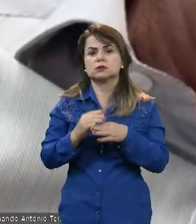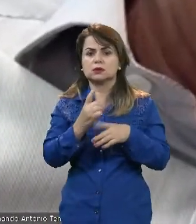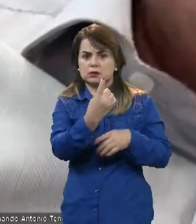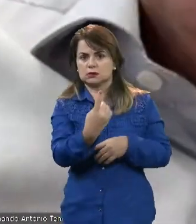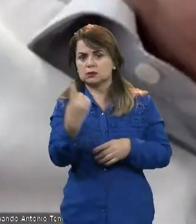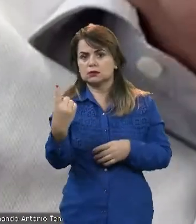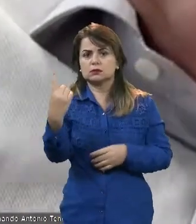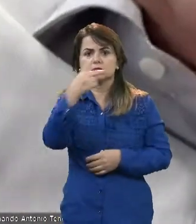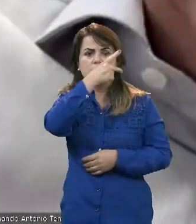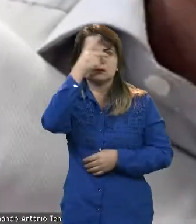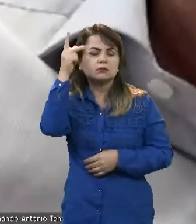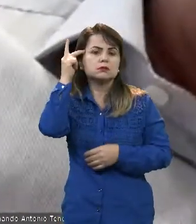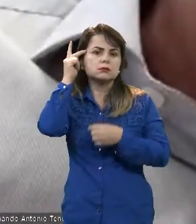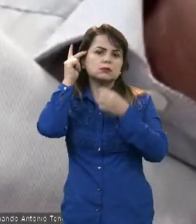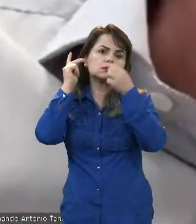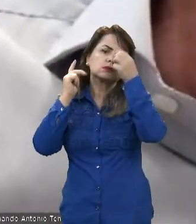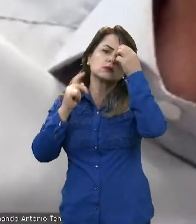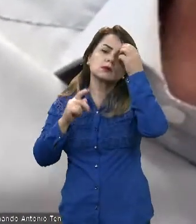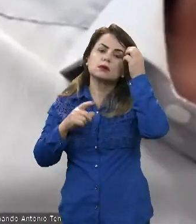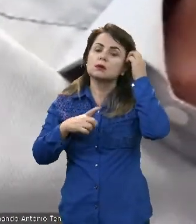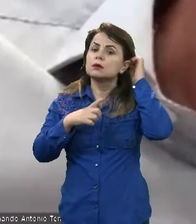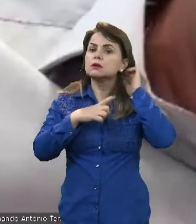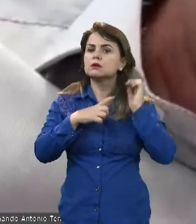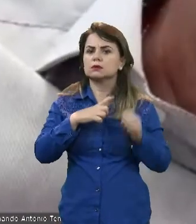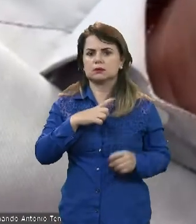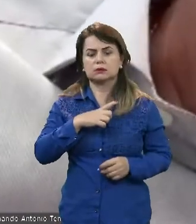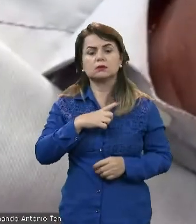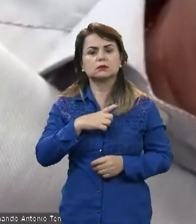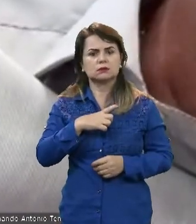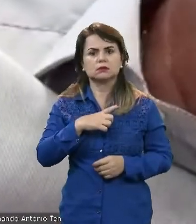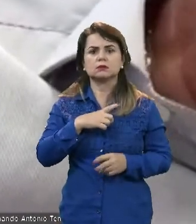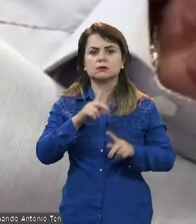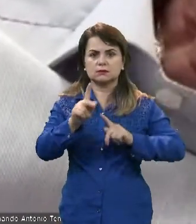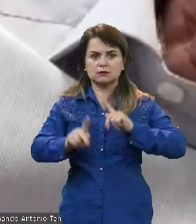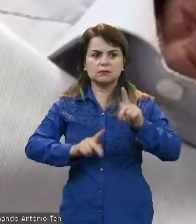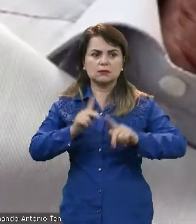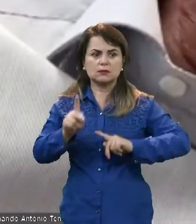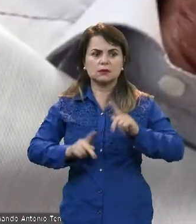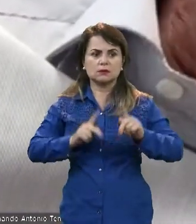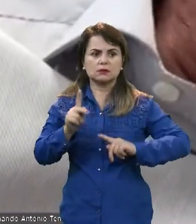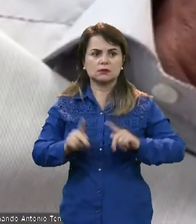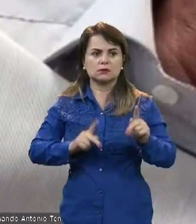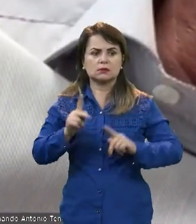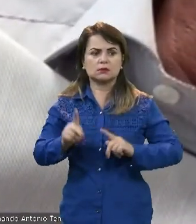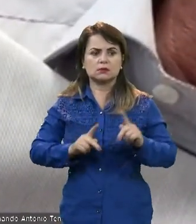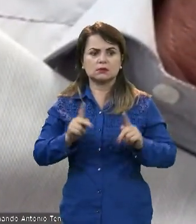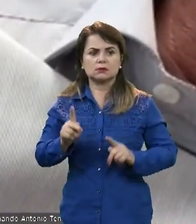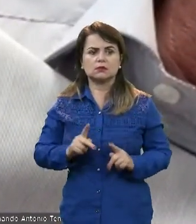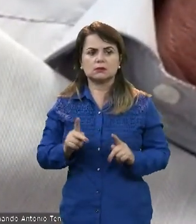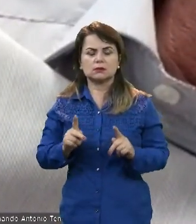Tem clientes, presidente, demais vereadores, que têm